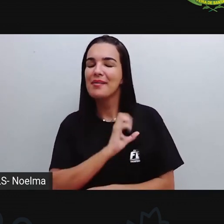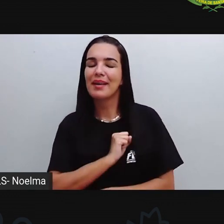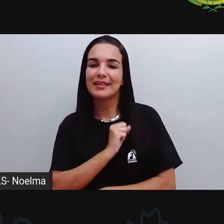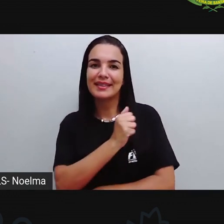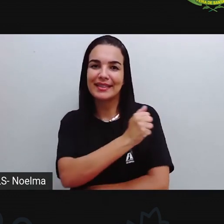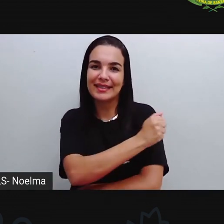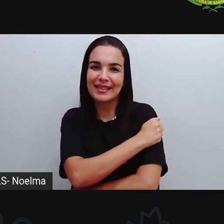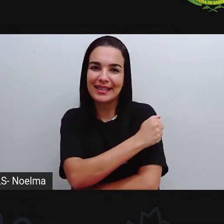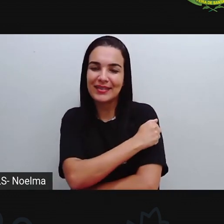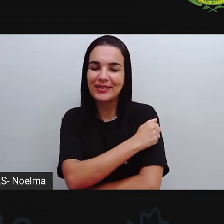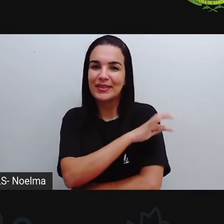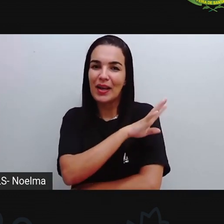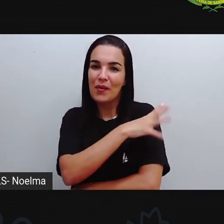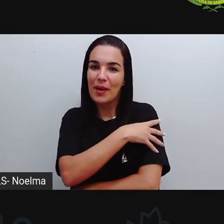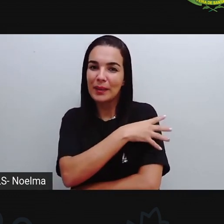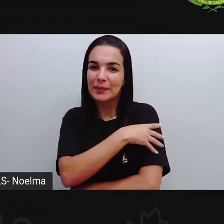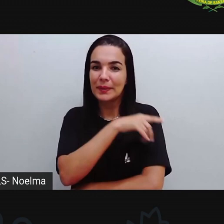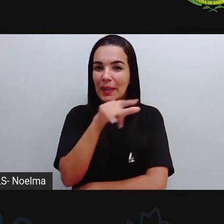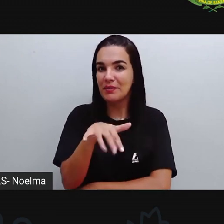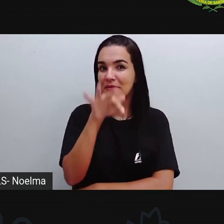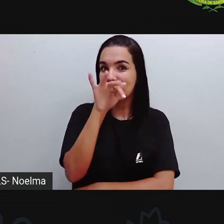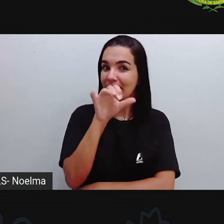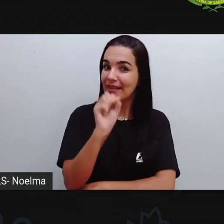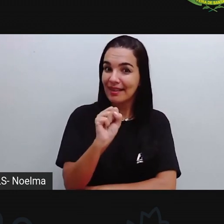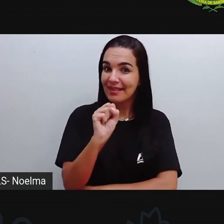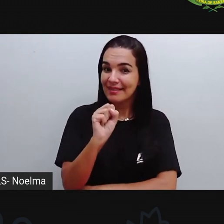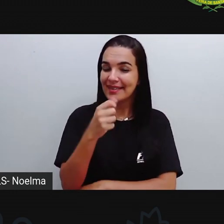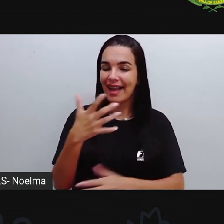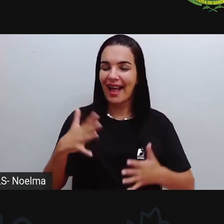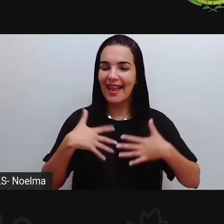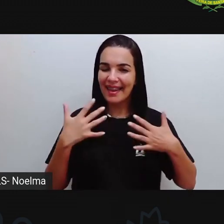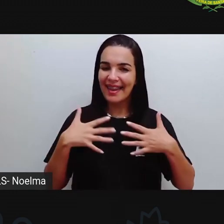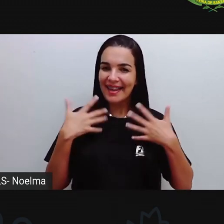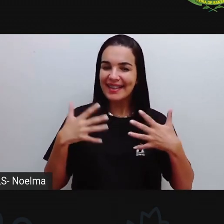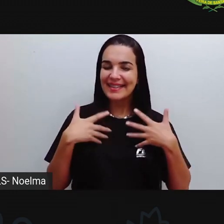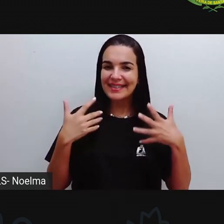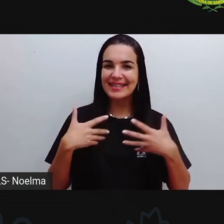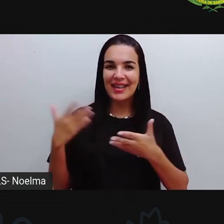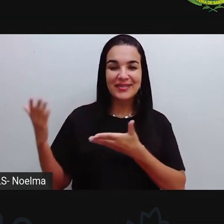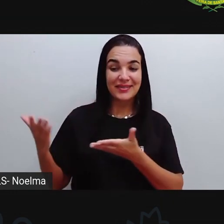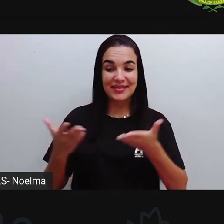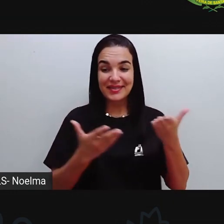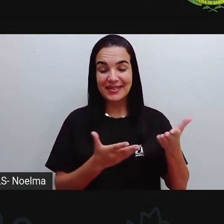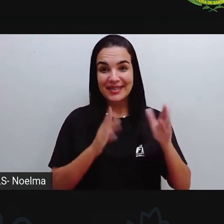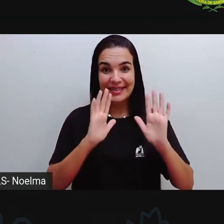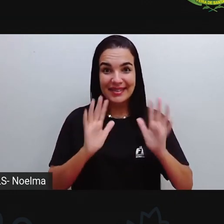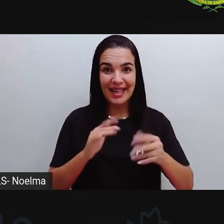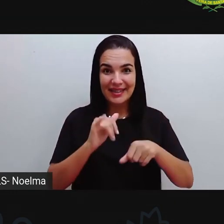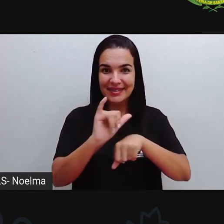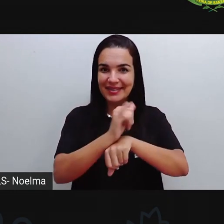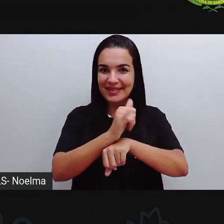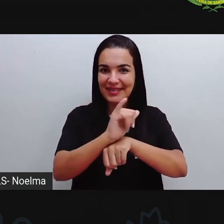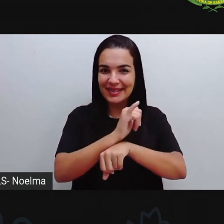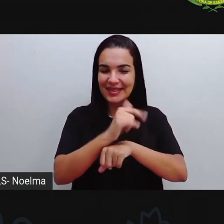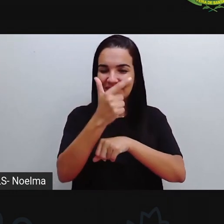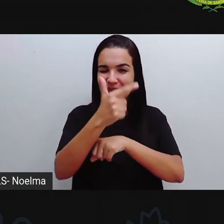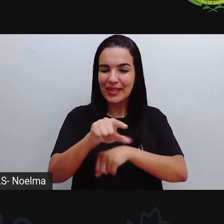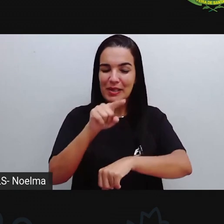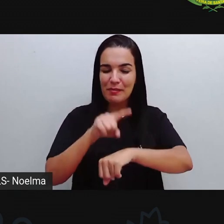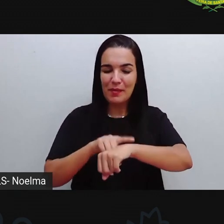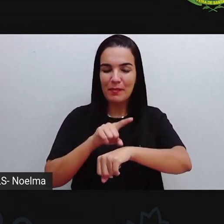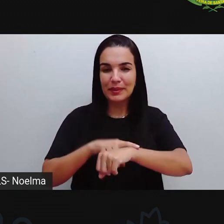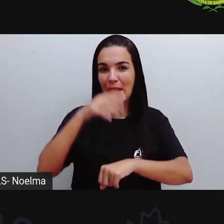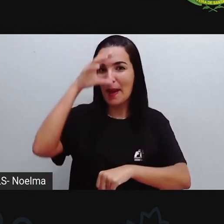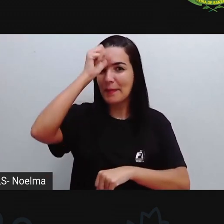quartos anos da cidade de Feira de Santana? É com enorme alegria que a gente recebe vocês aqui no nosso canal para mais um momento de